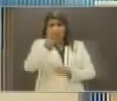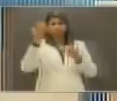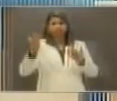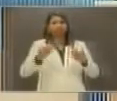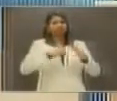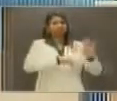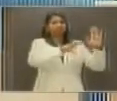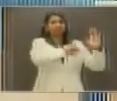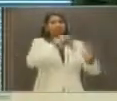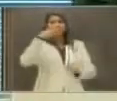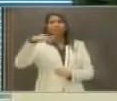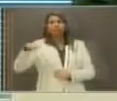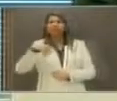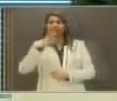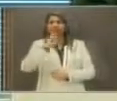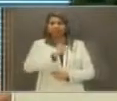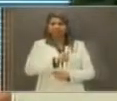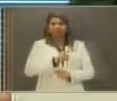José Maranhão comentar.